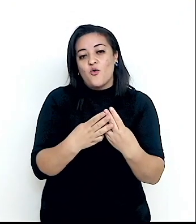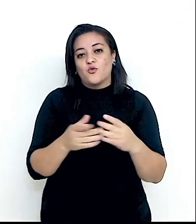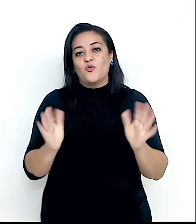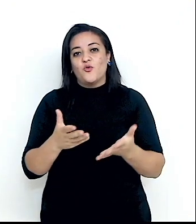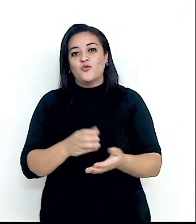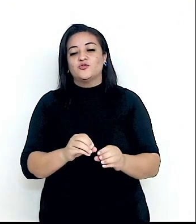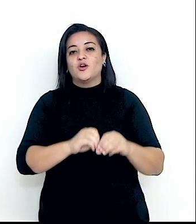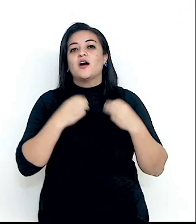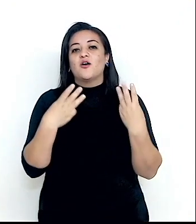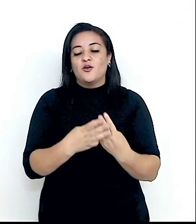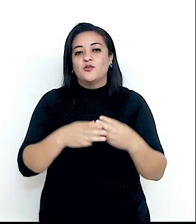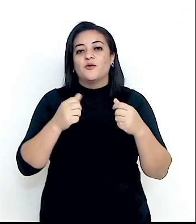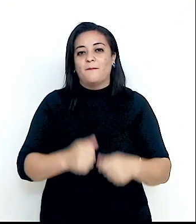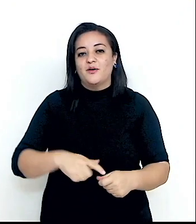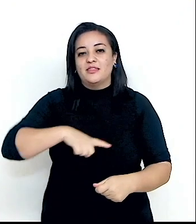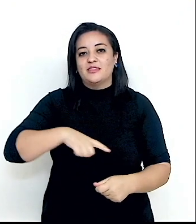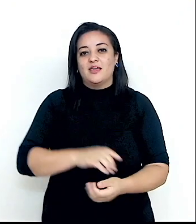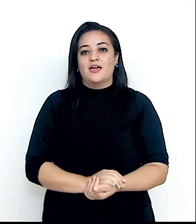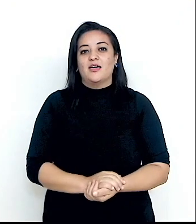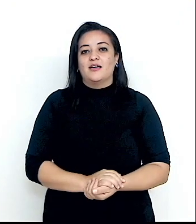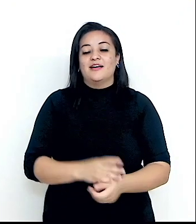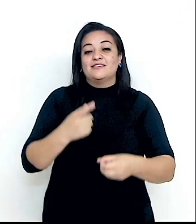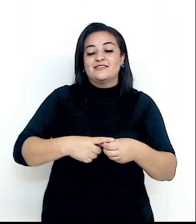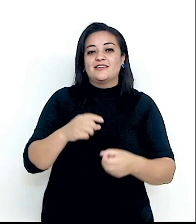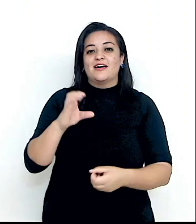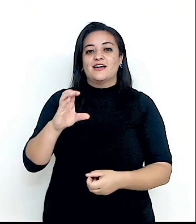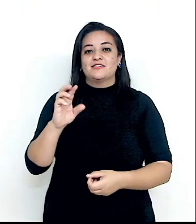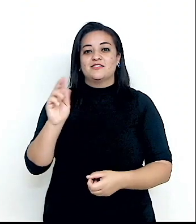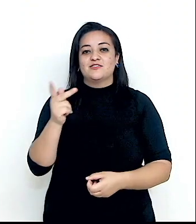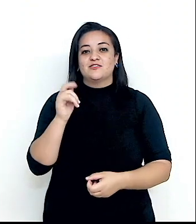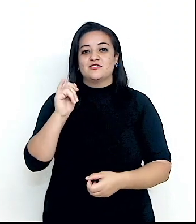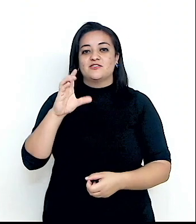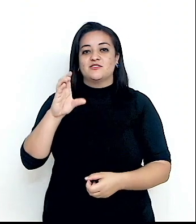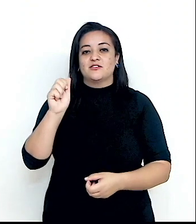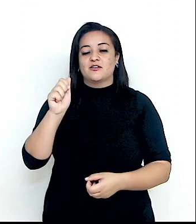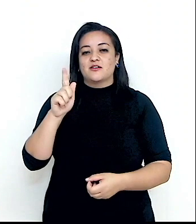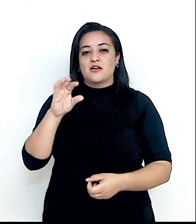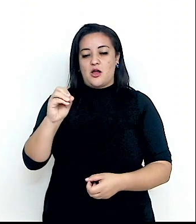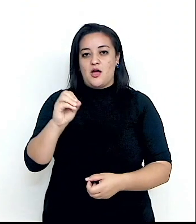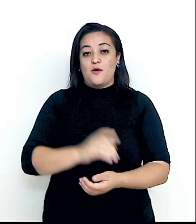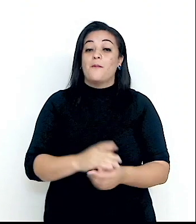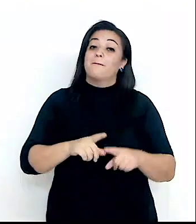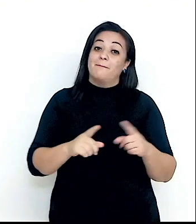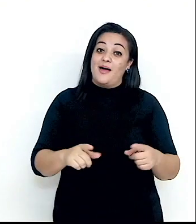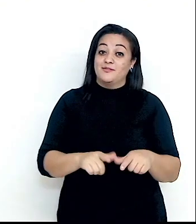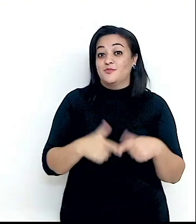as Nações Unidas poderiam estar sediadas em Chicago, por exemplo. Mas, por sorte, um magnata